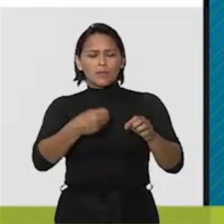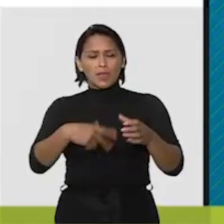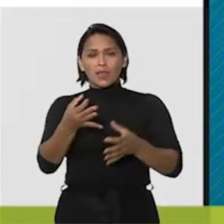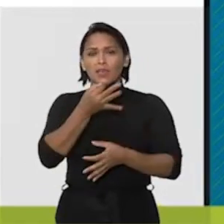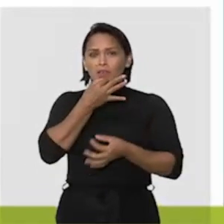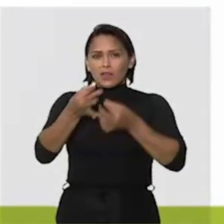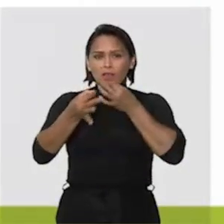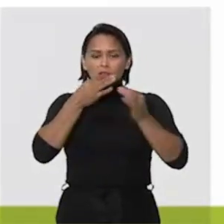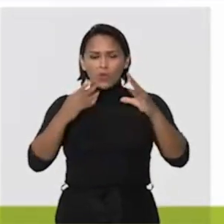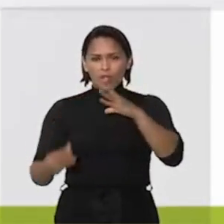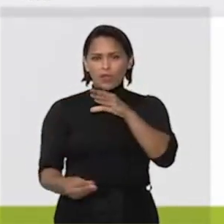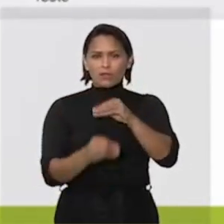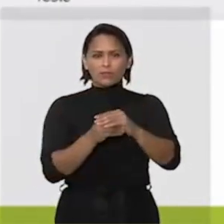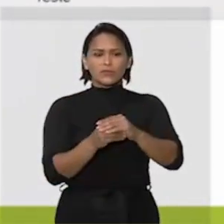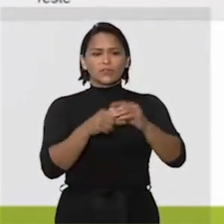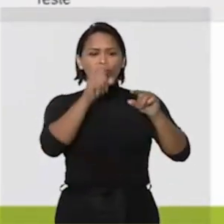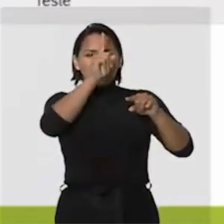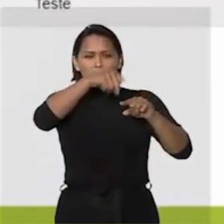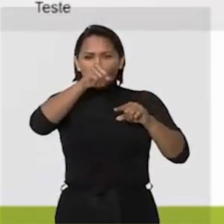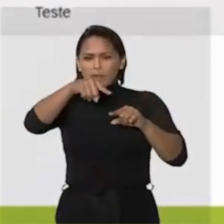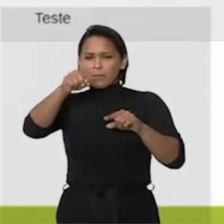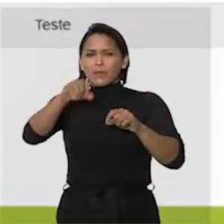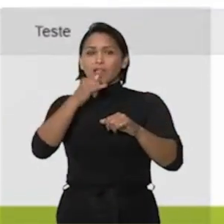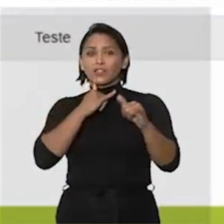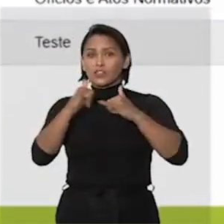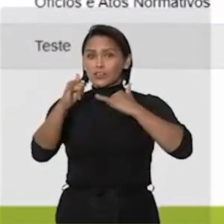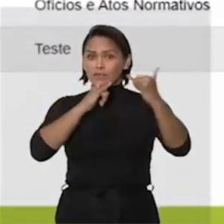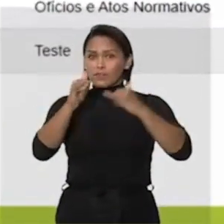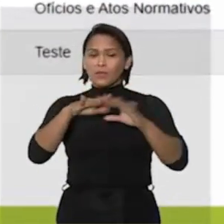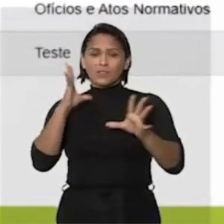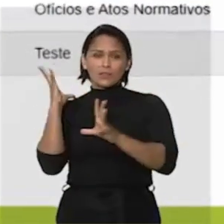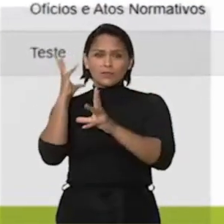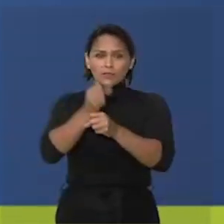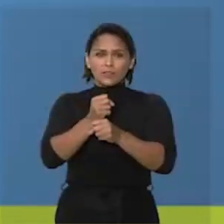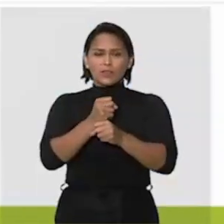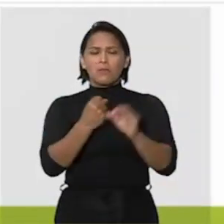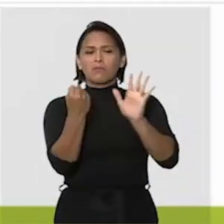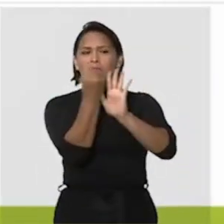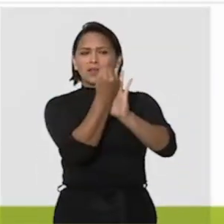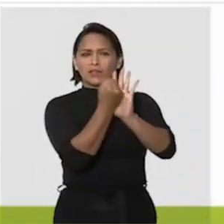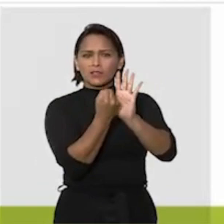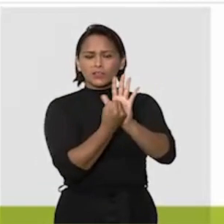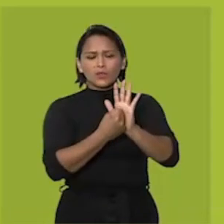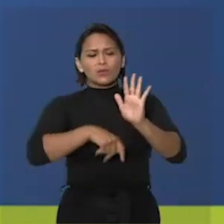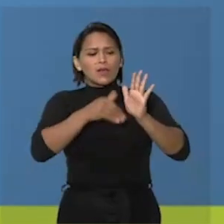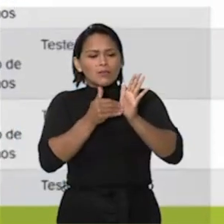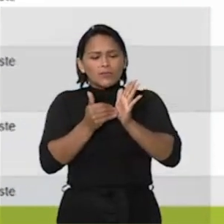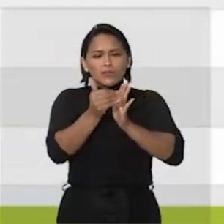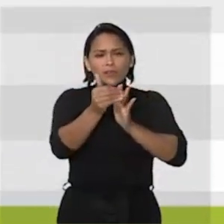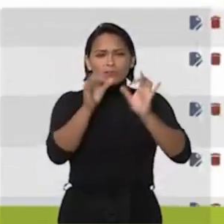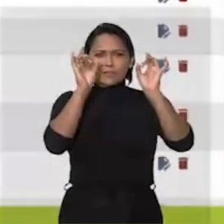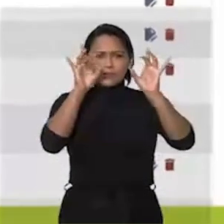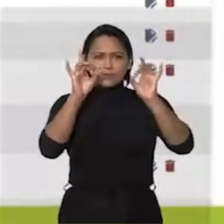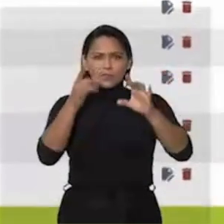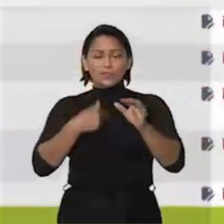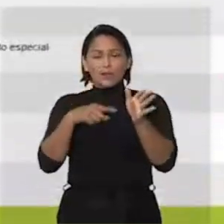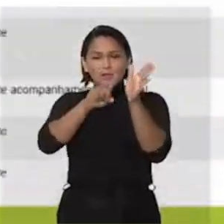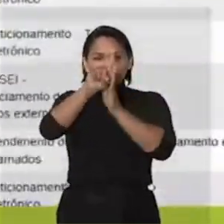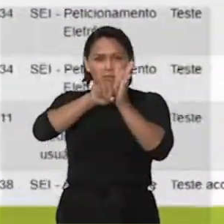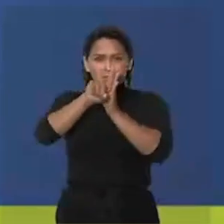incluir comentários e acrescentar sinalizações de priorização e revisão. Marcadores, acompanhamento especial,